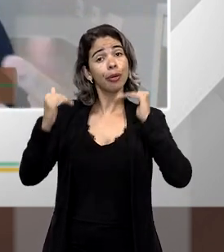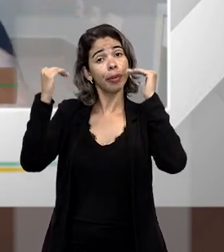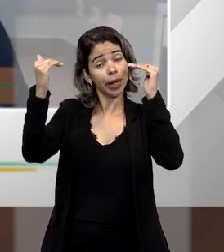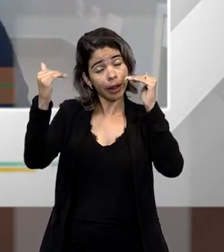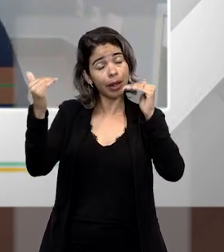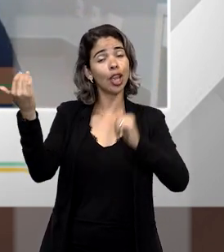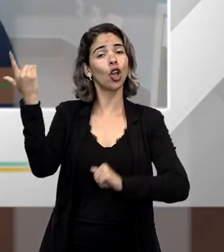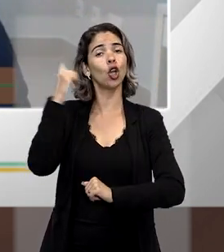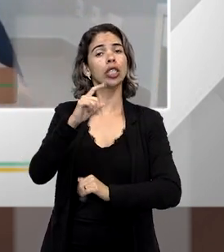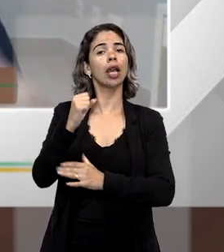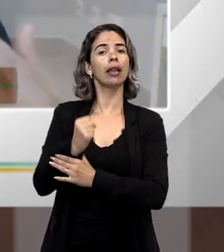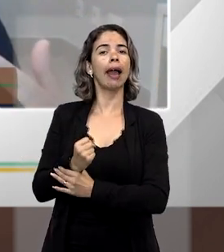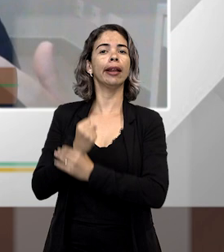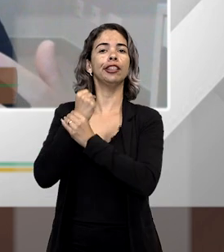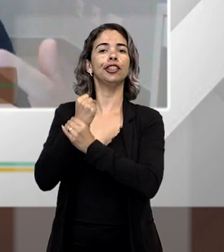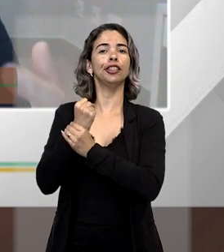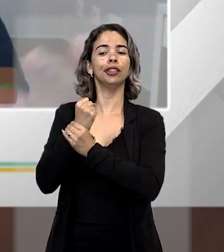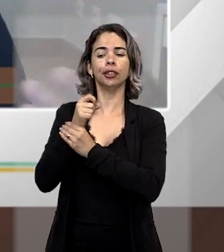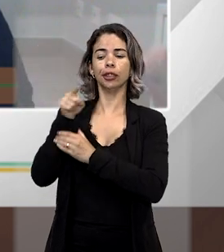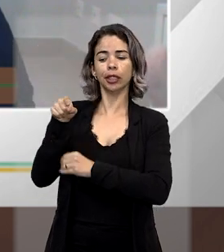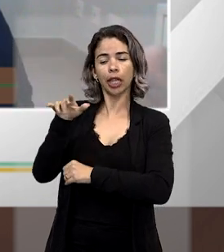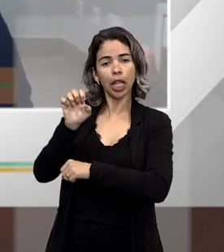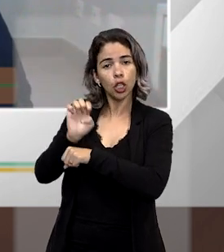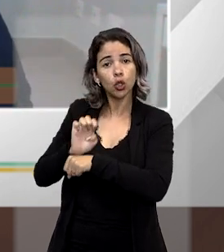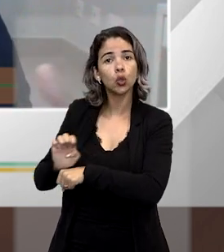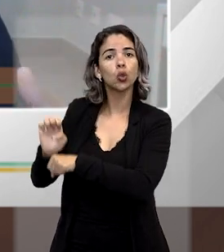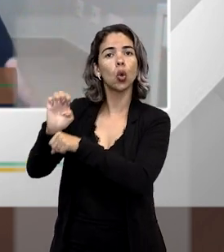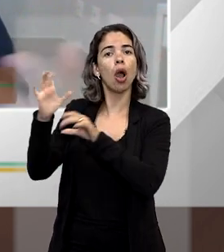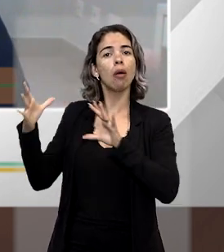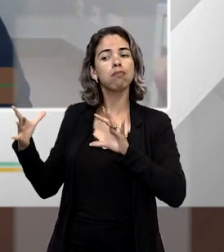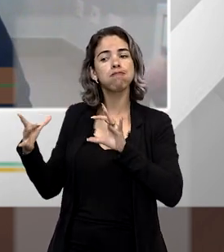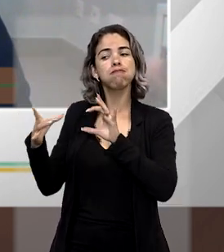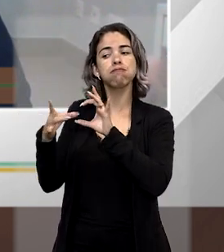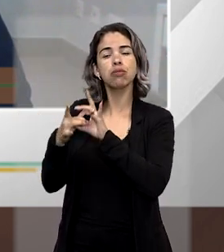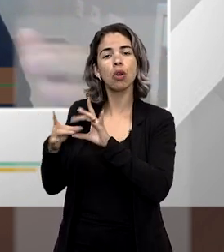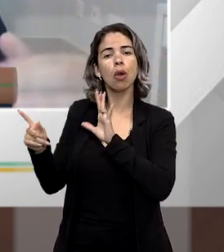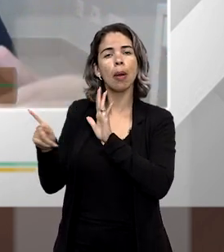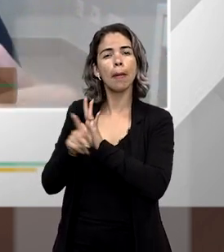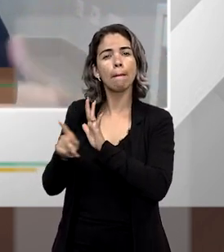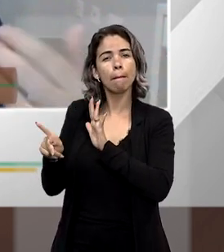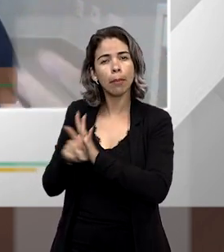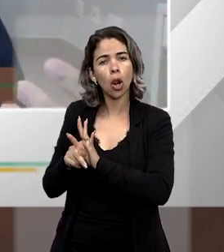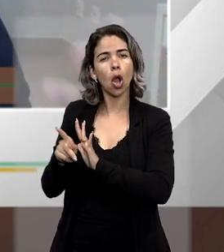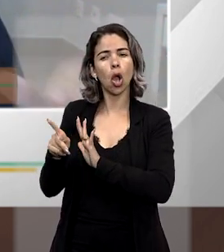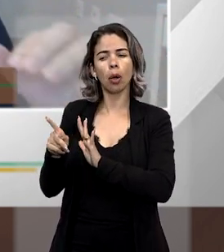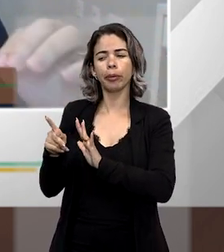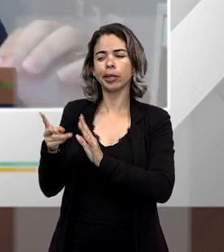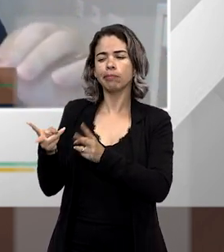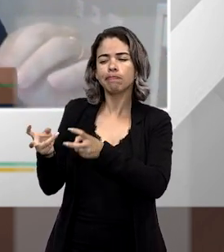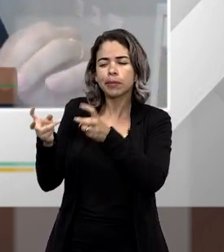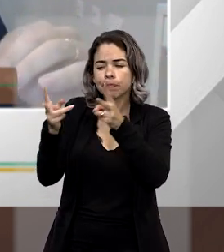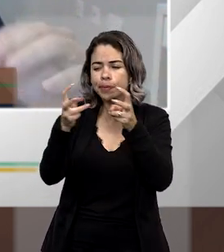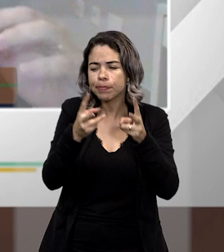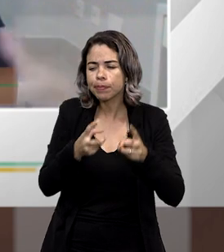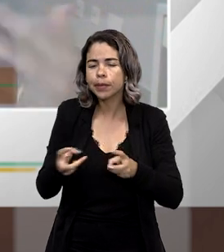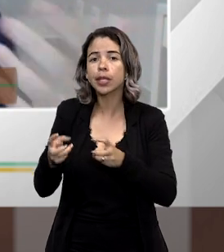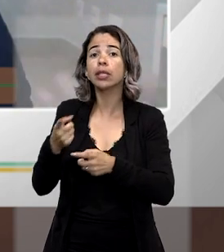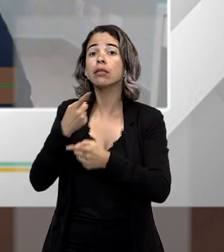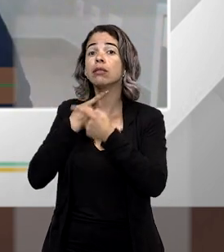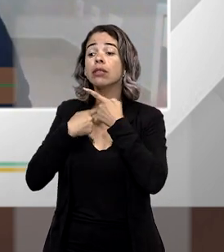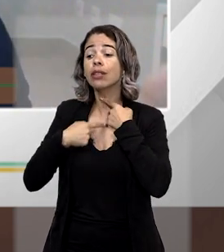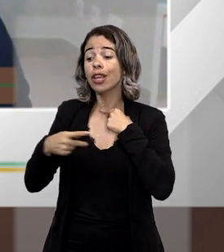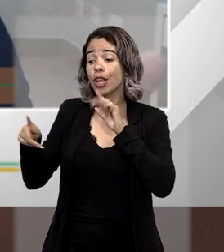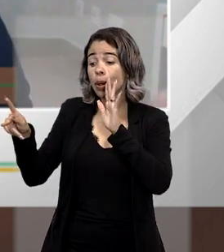soberania que você assegura que este Estado está conectado às impressões, aos